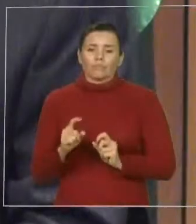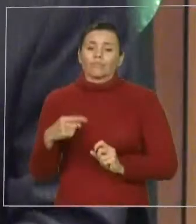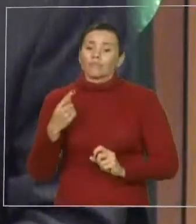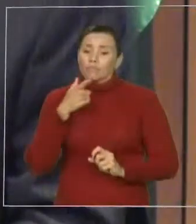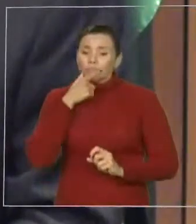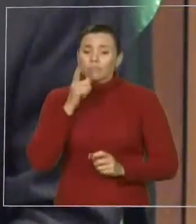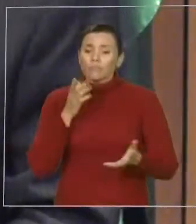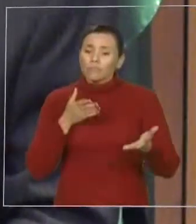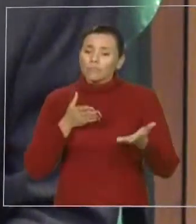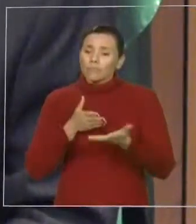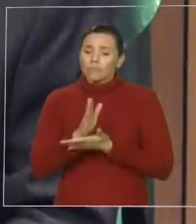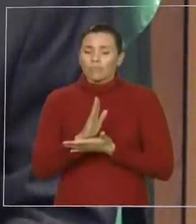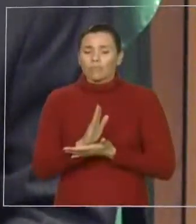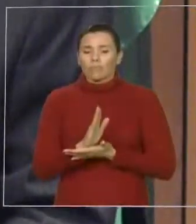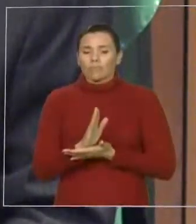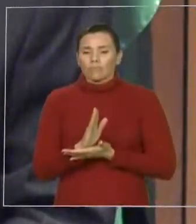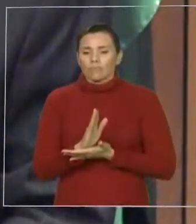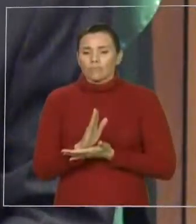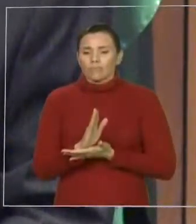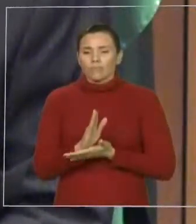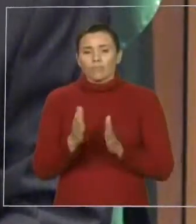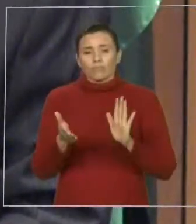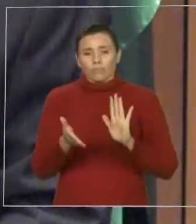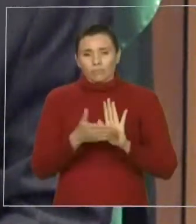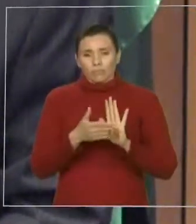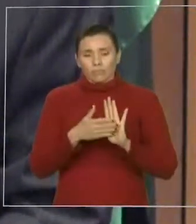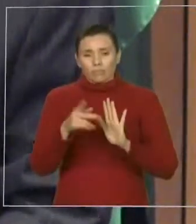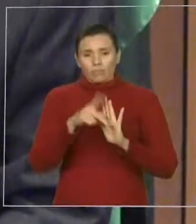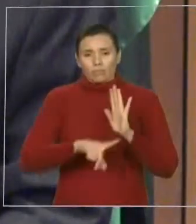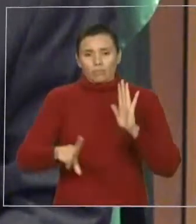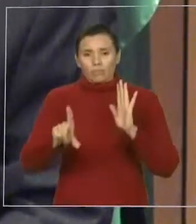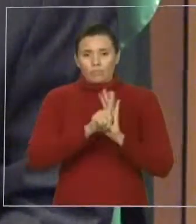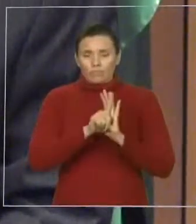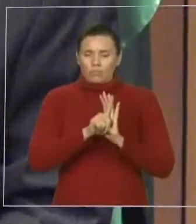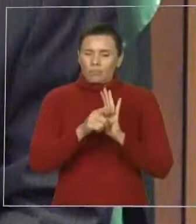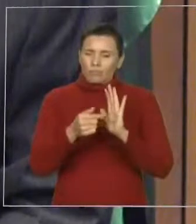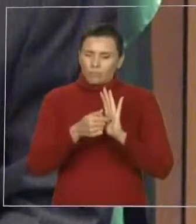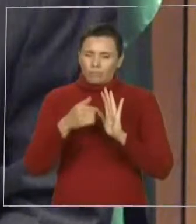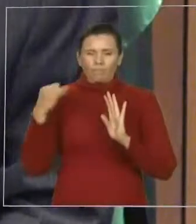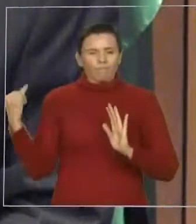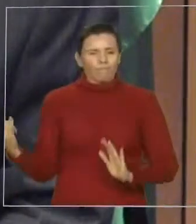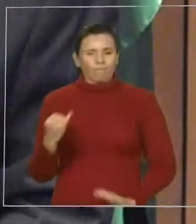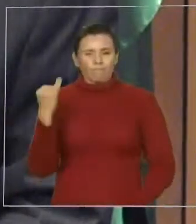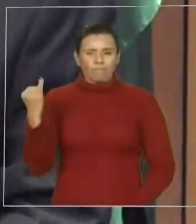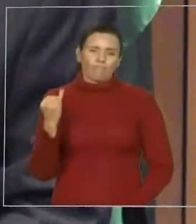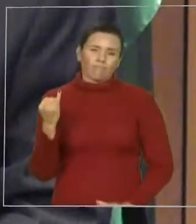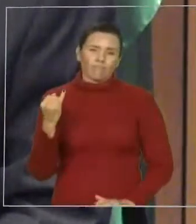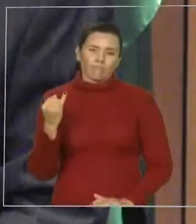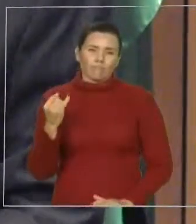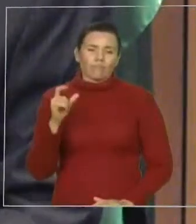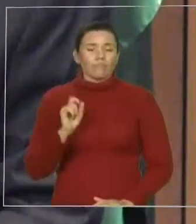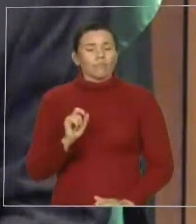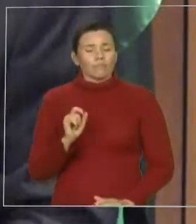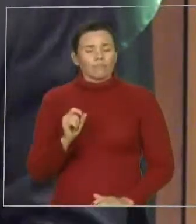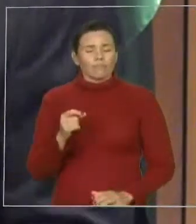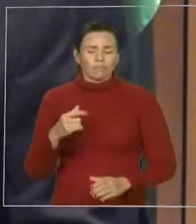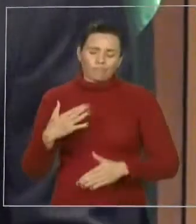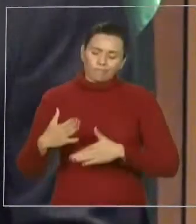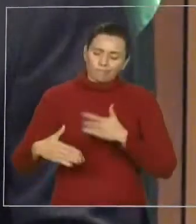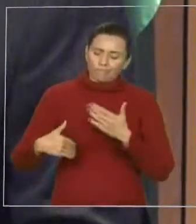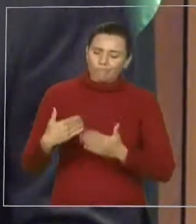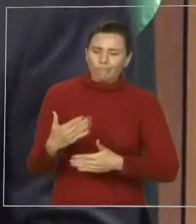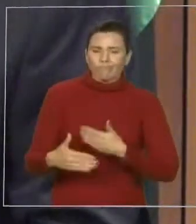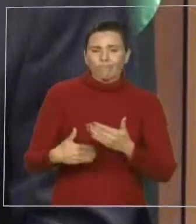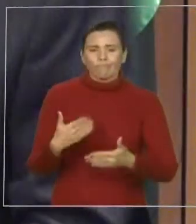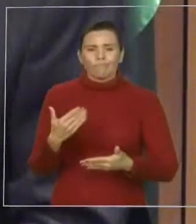um importante projeto de lei que estava em análise nesta Casa, que foi